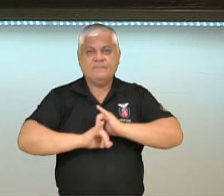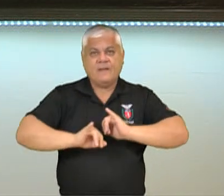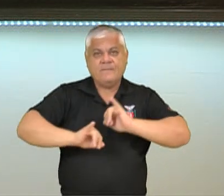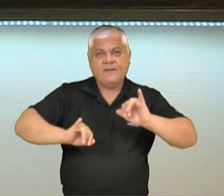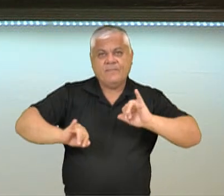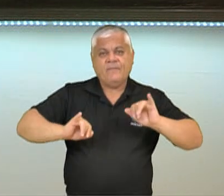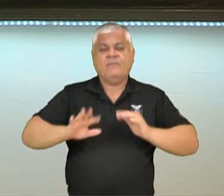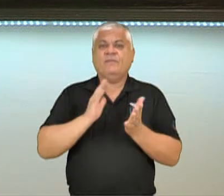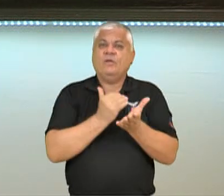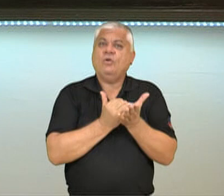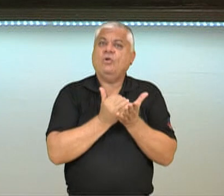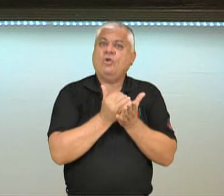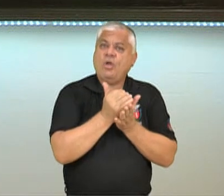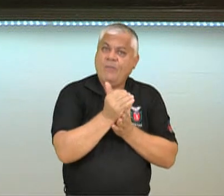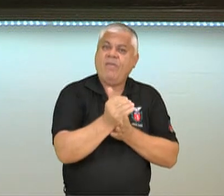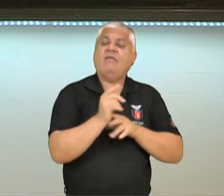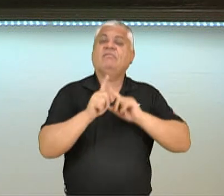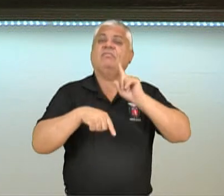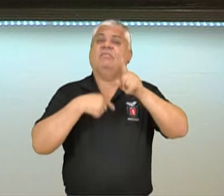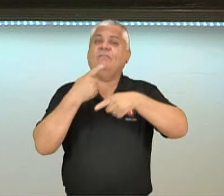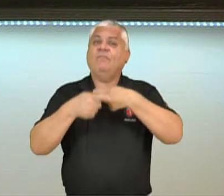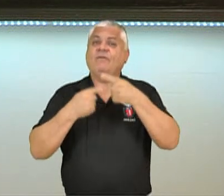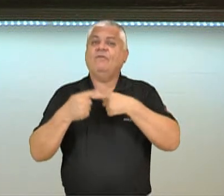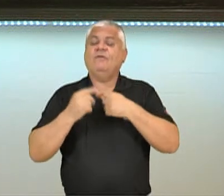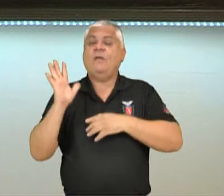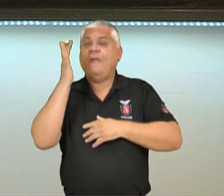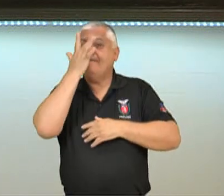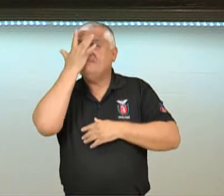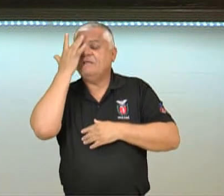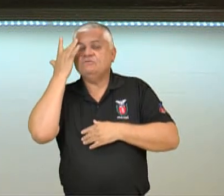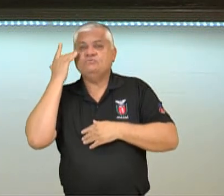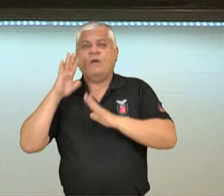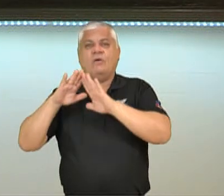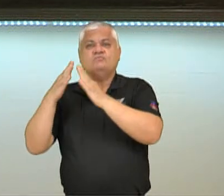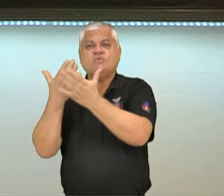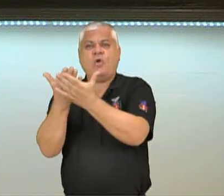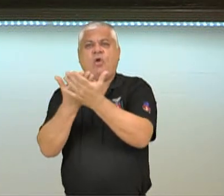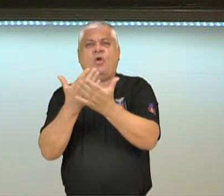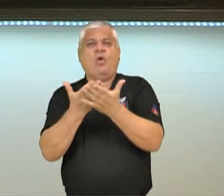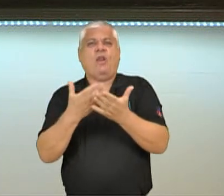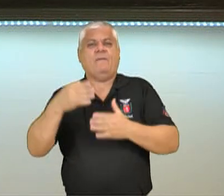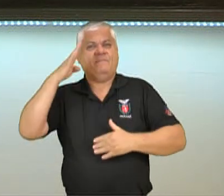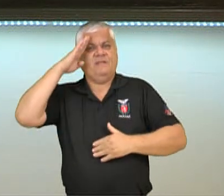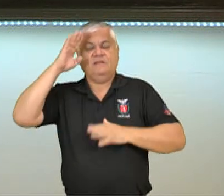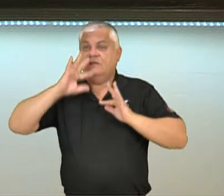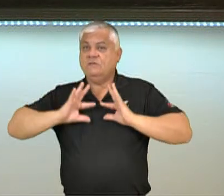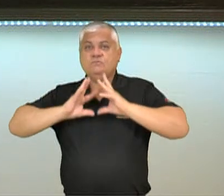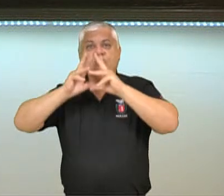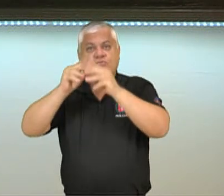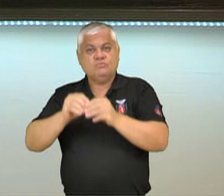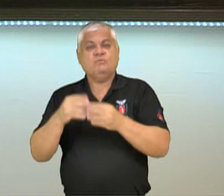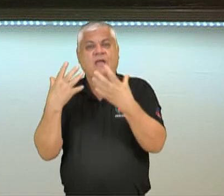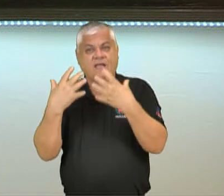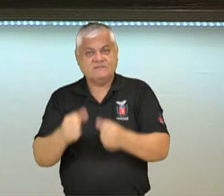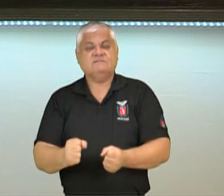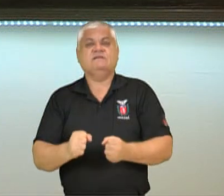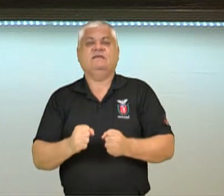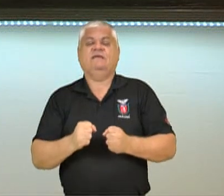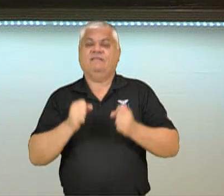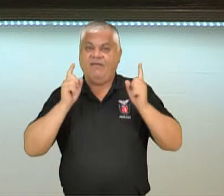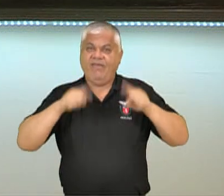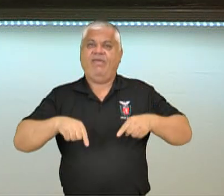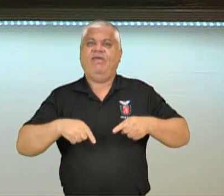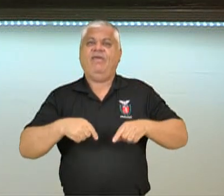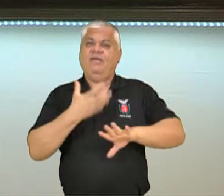tanto que ela começa a ficar popular em todas as escolas militares, né? E torna-se até uma